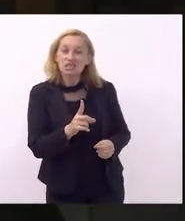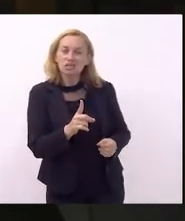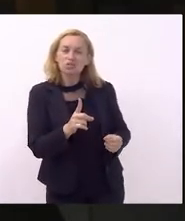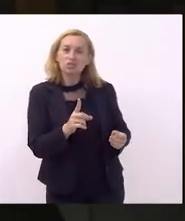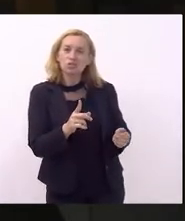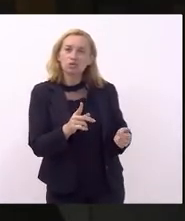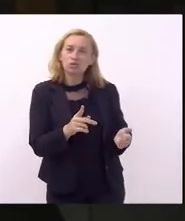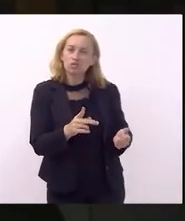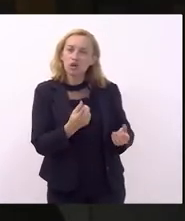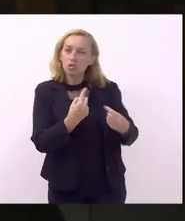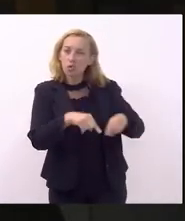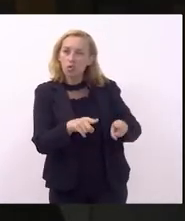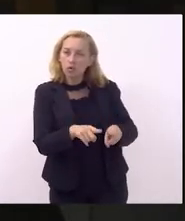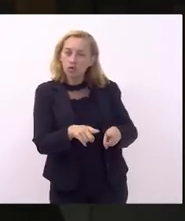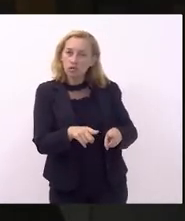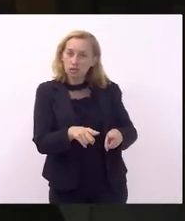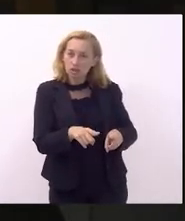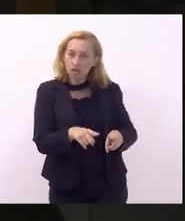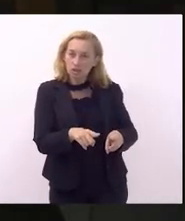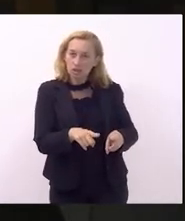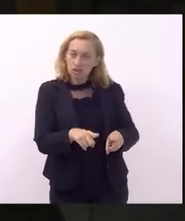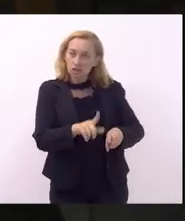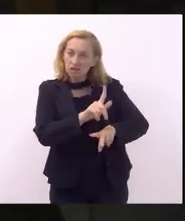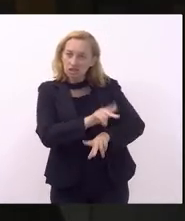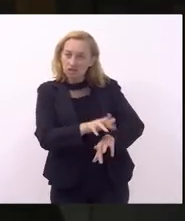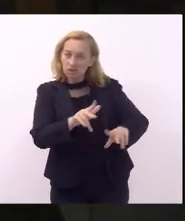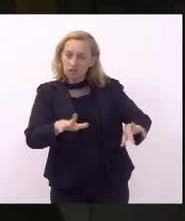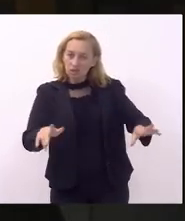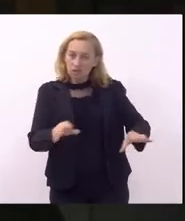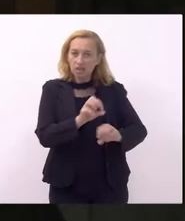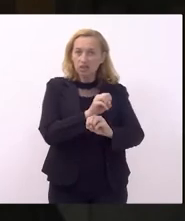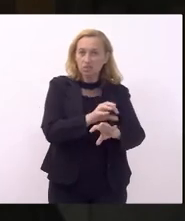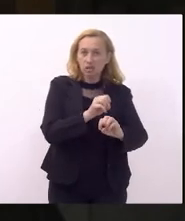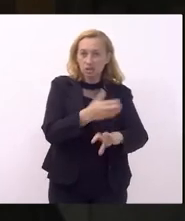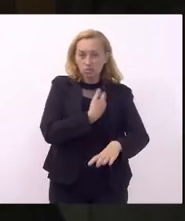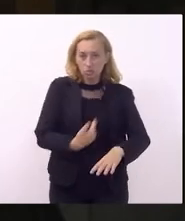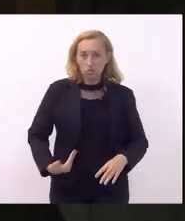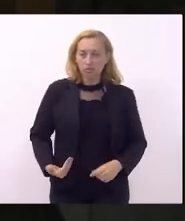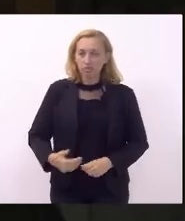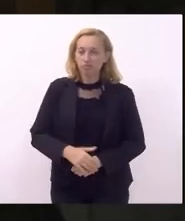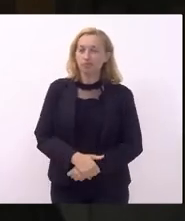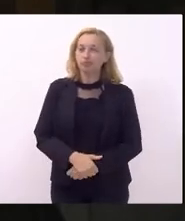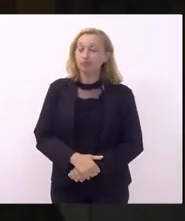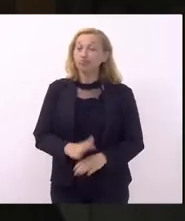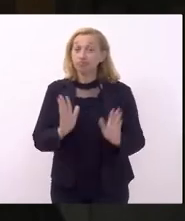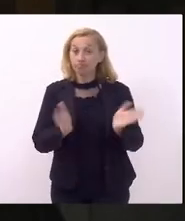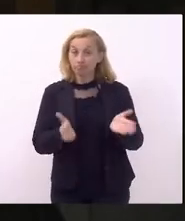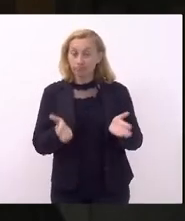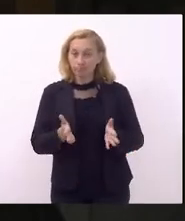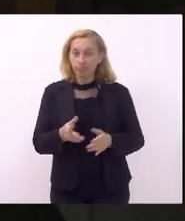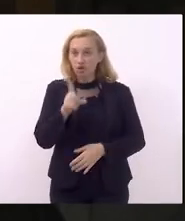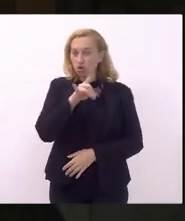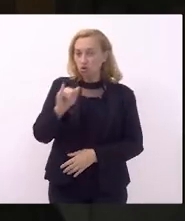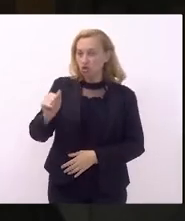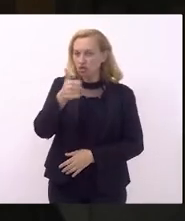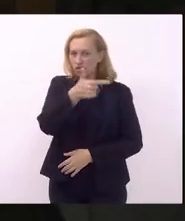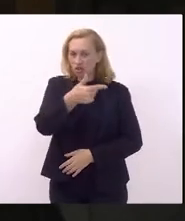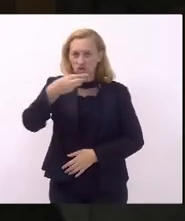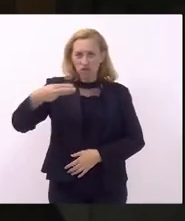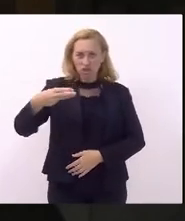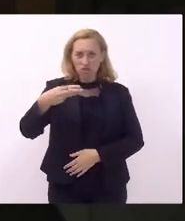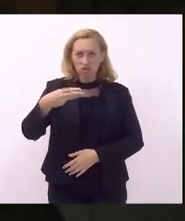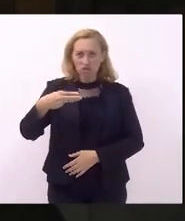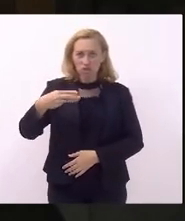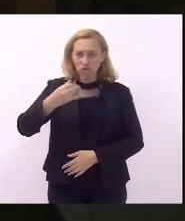o princípio da universalidade da educação pública agora no dia 23 de março